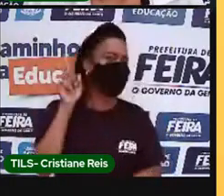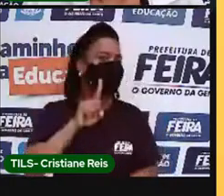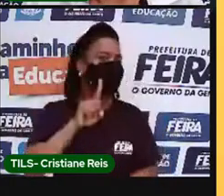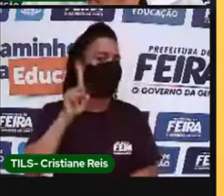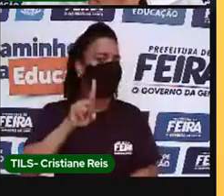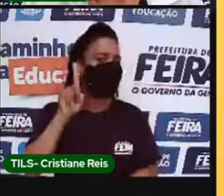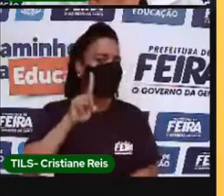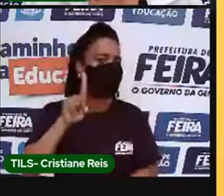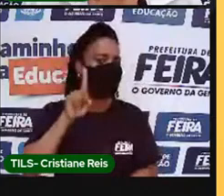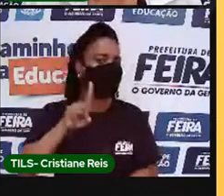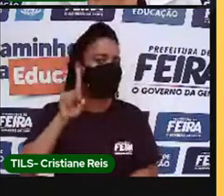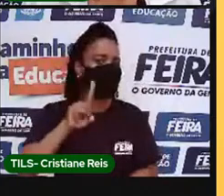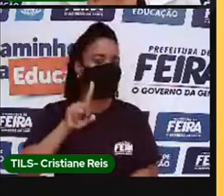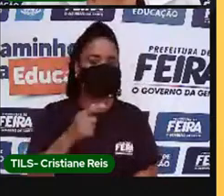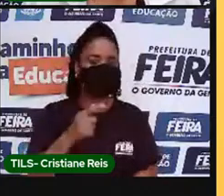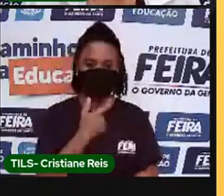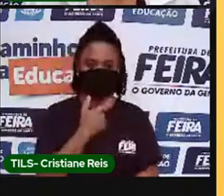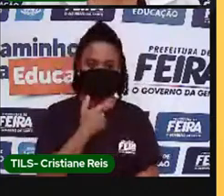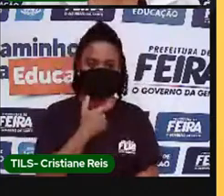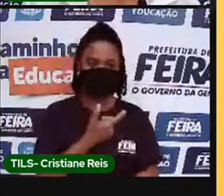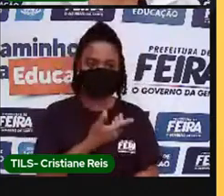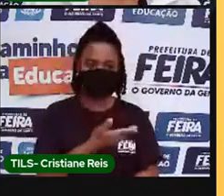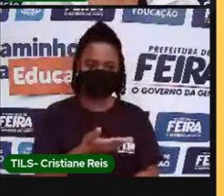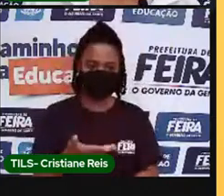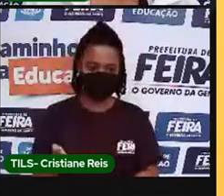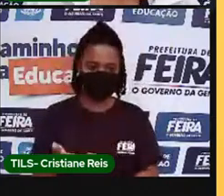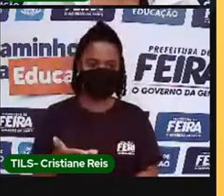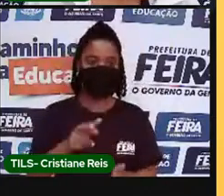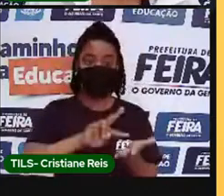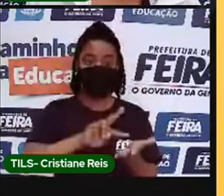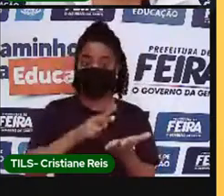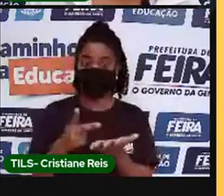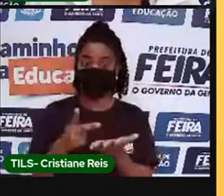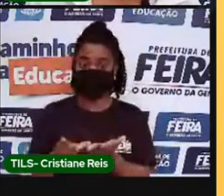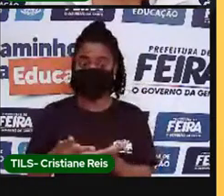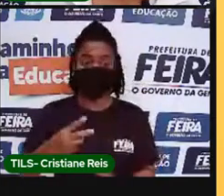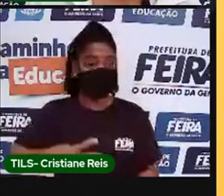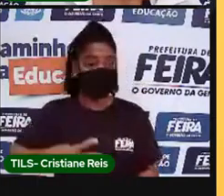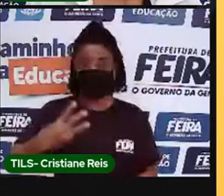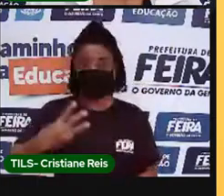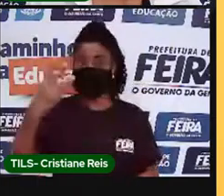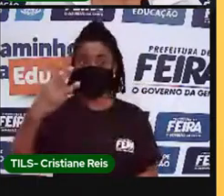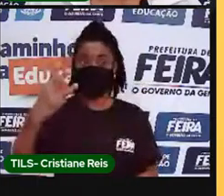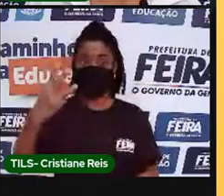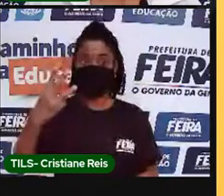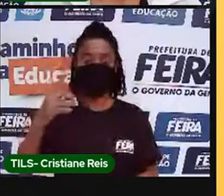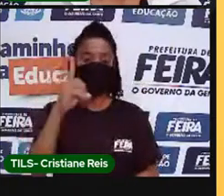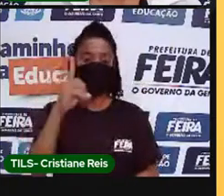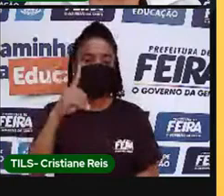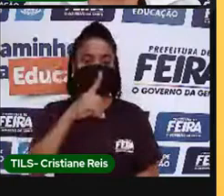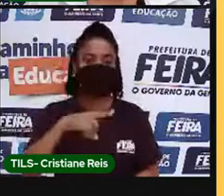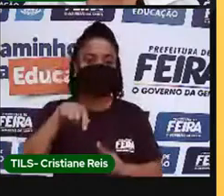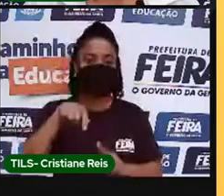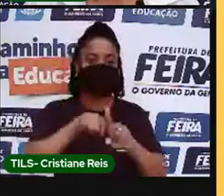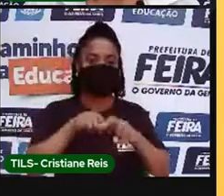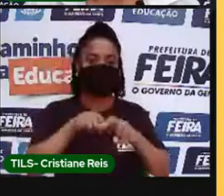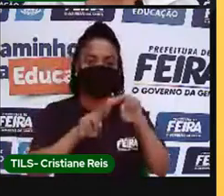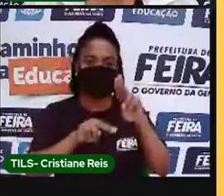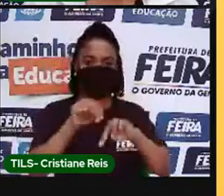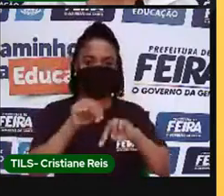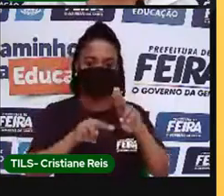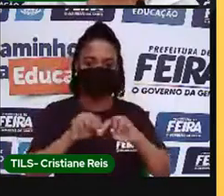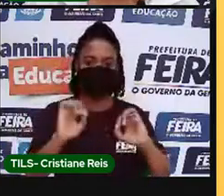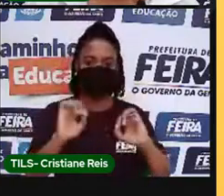3rd Sunday em June, no terceiro domingo de junho, comemora-se Father's Day,